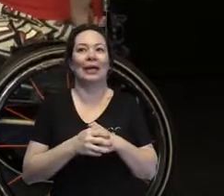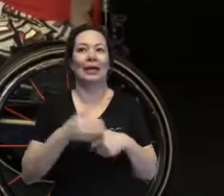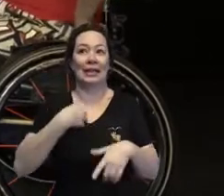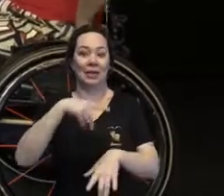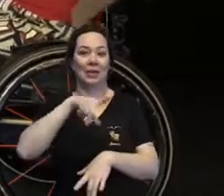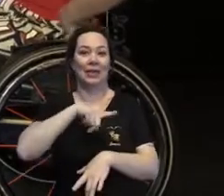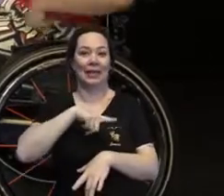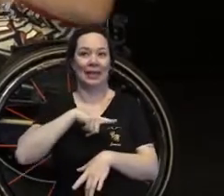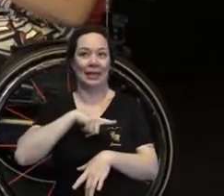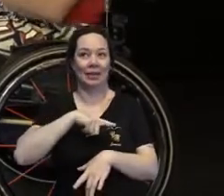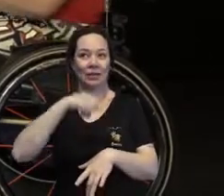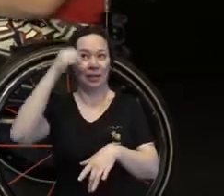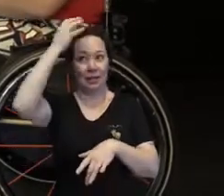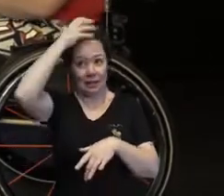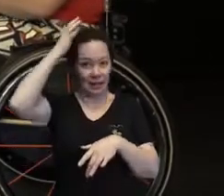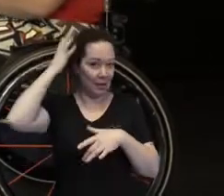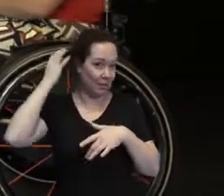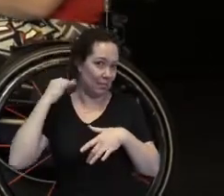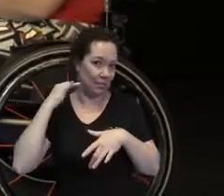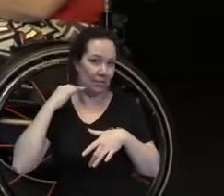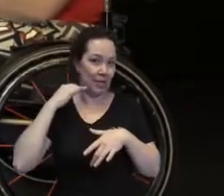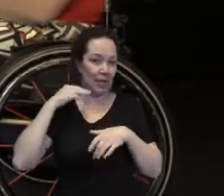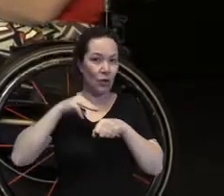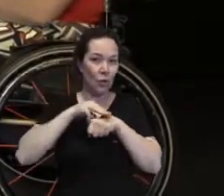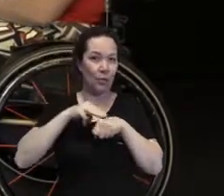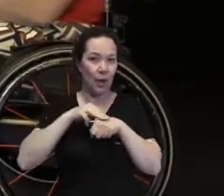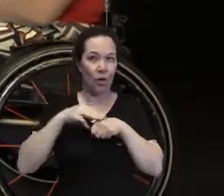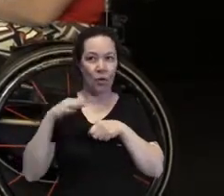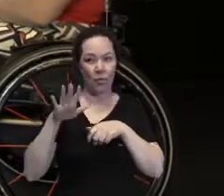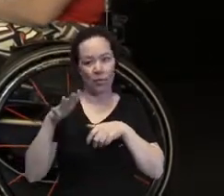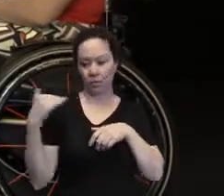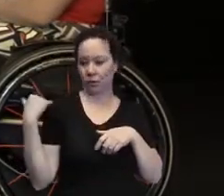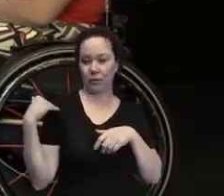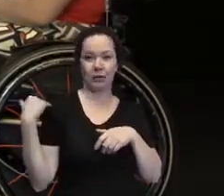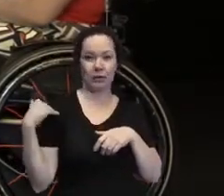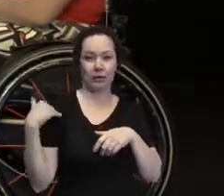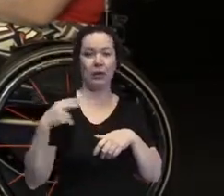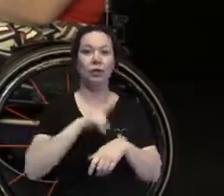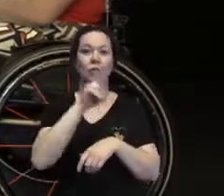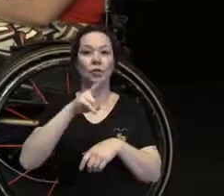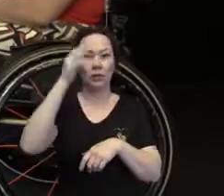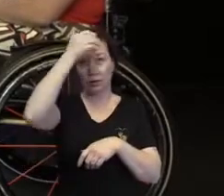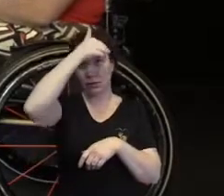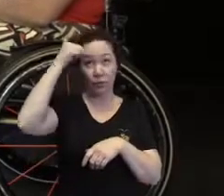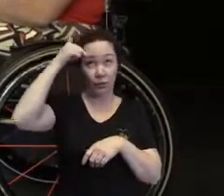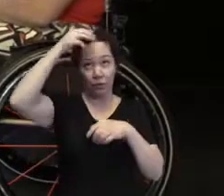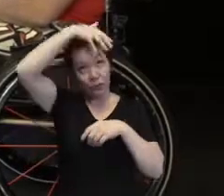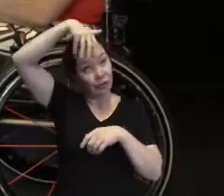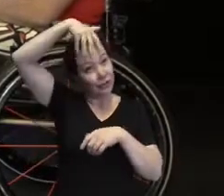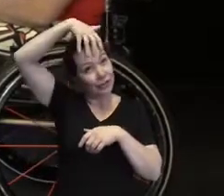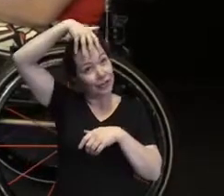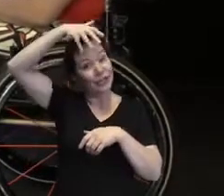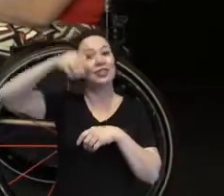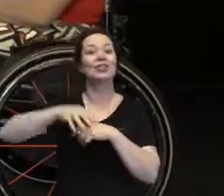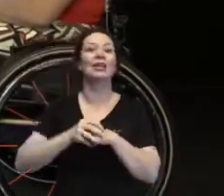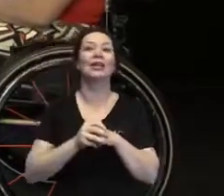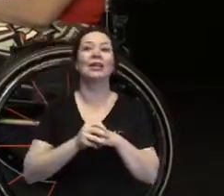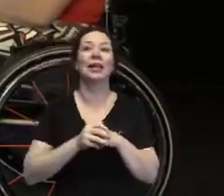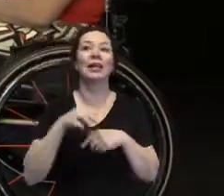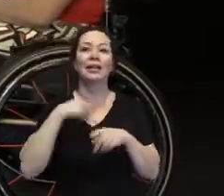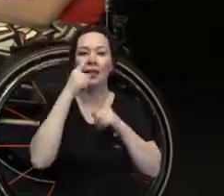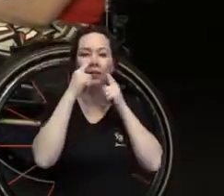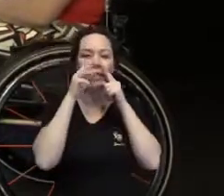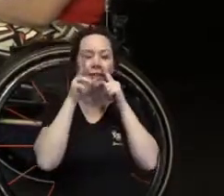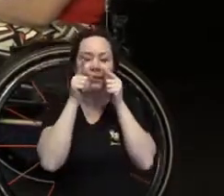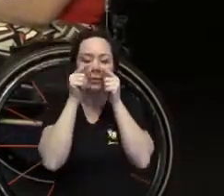tenho cabelos castanhos escuros na altura dos ombros, estou usando franja, tenho um nariz